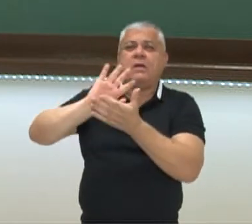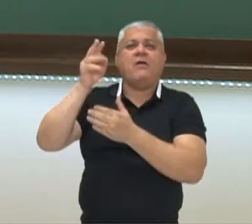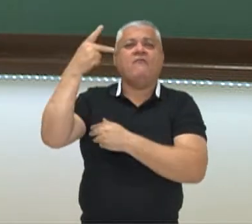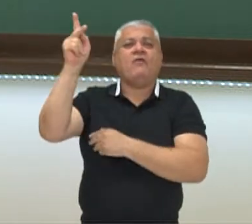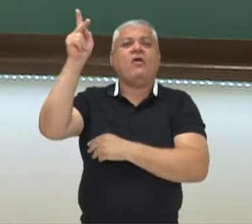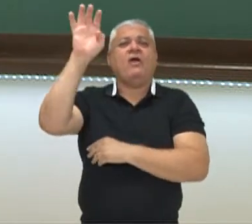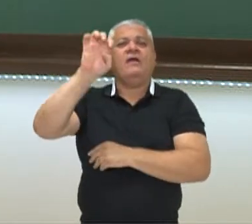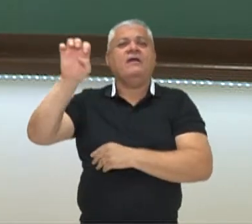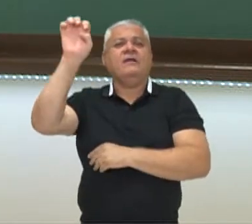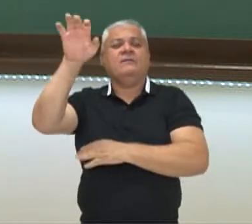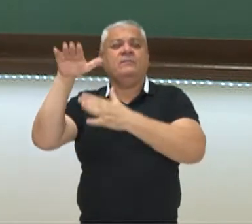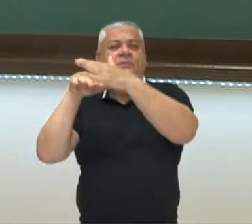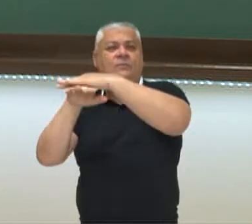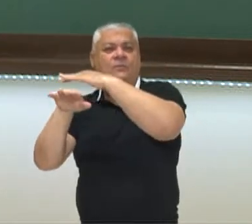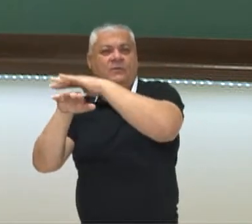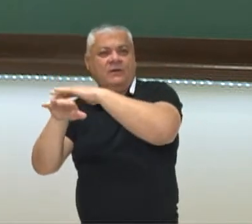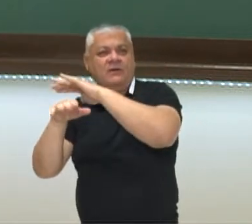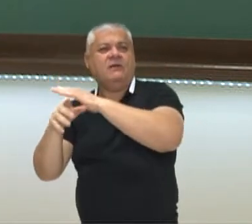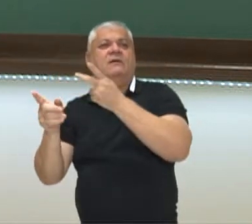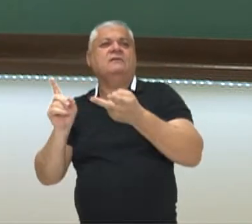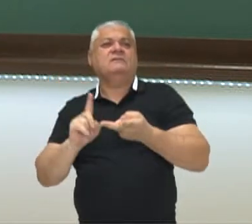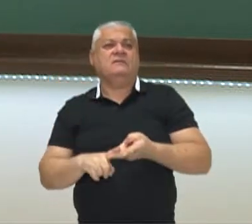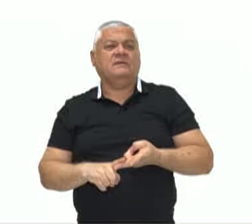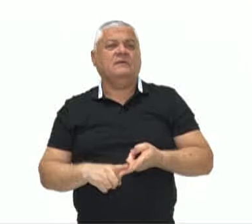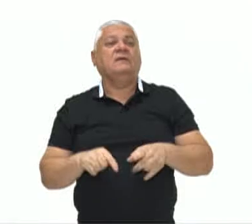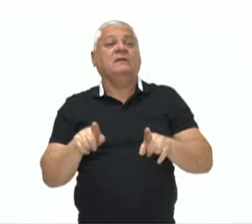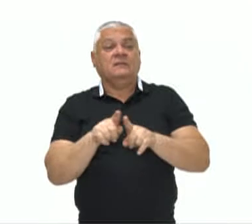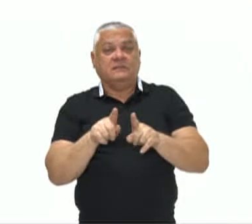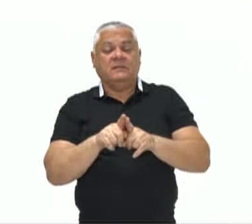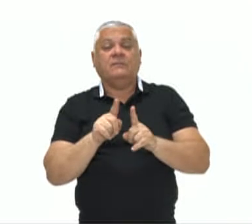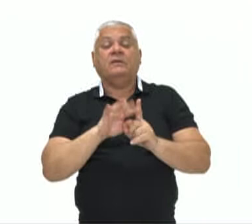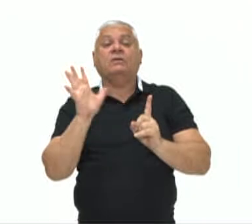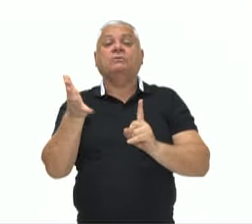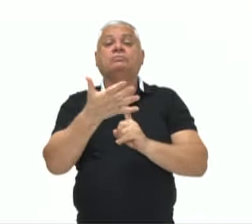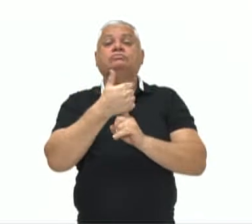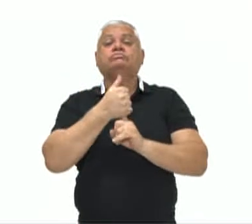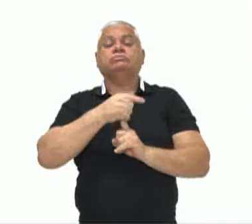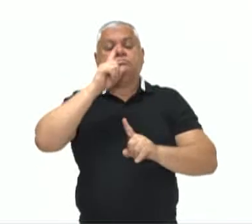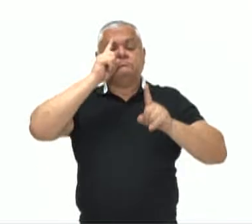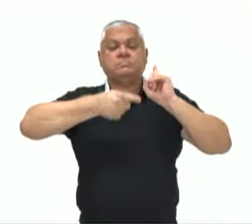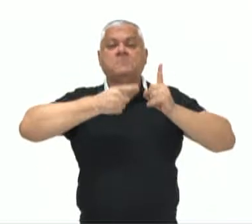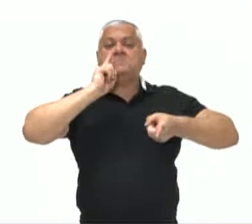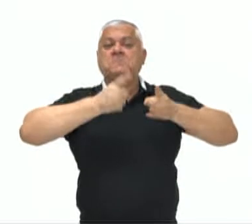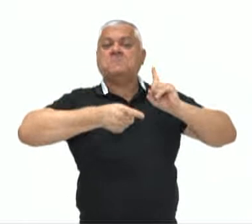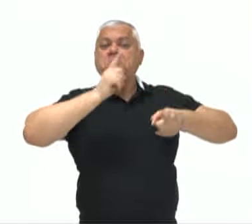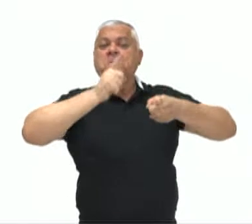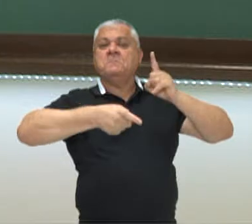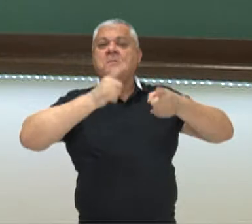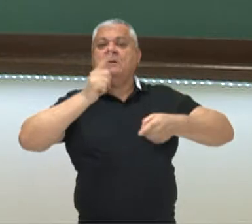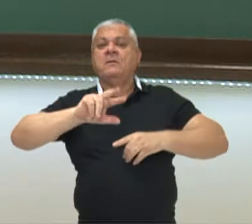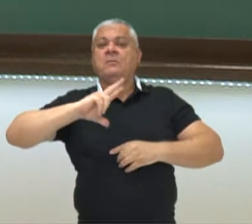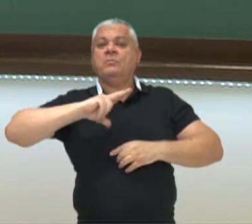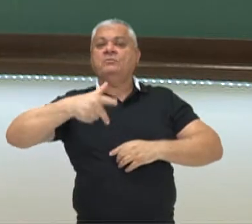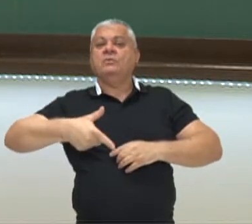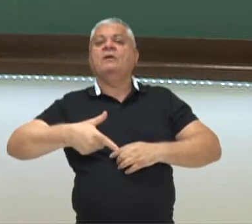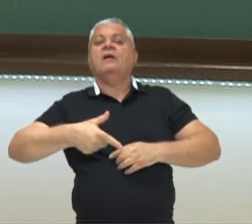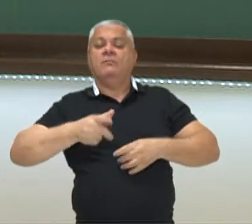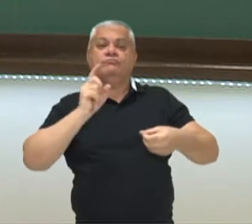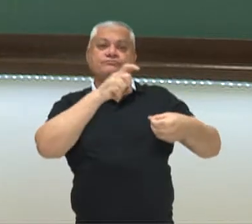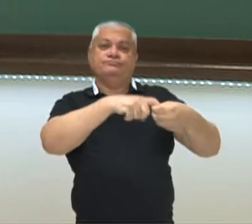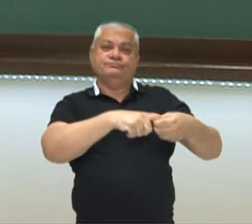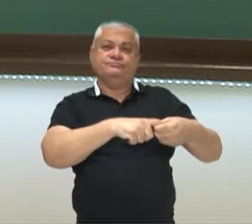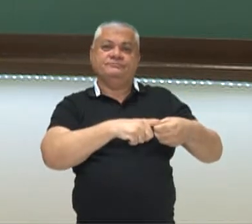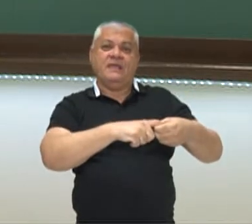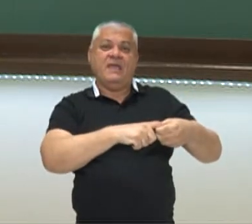para fora, voltado ao mercado externo, nem a classe dominante predatória e não interessada no desenvolvimento interno. Quer dizer,